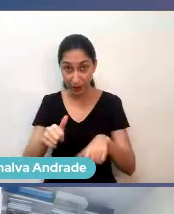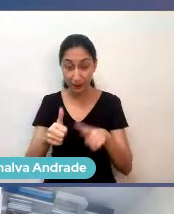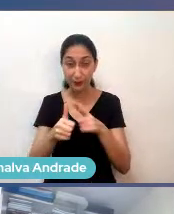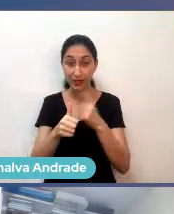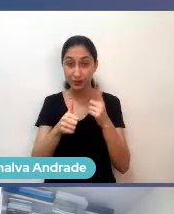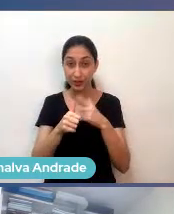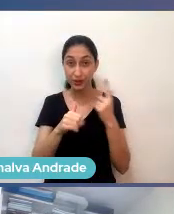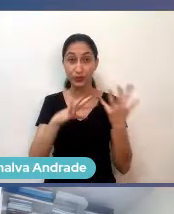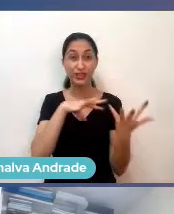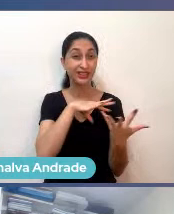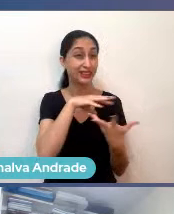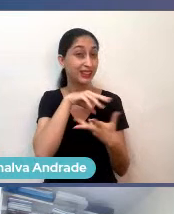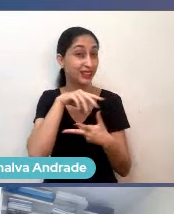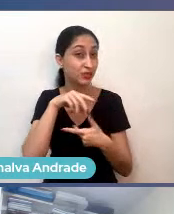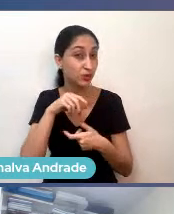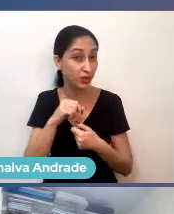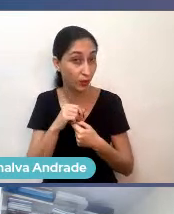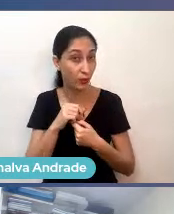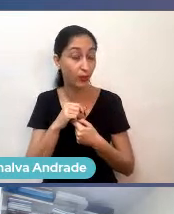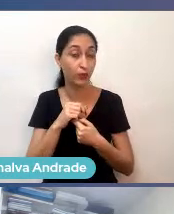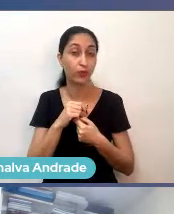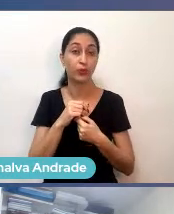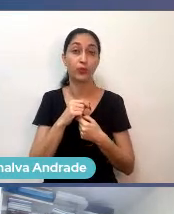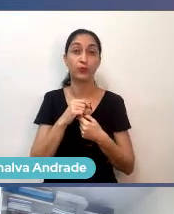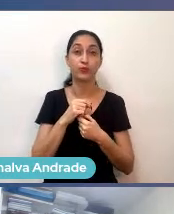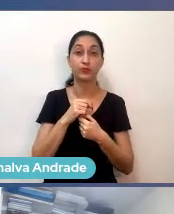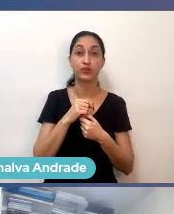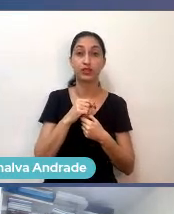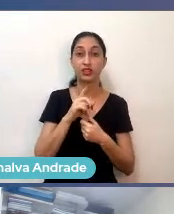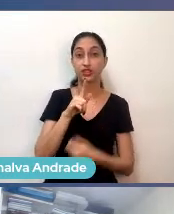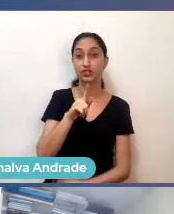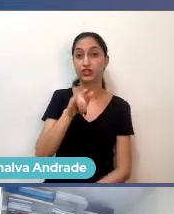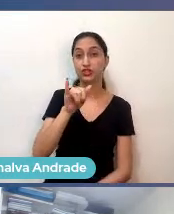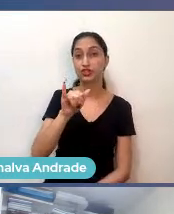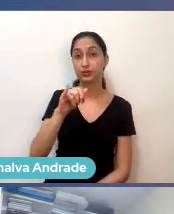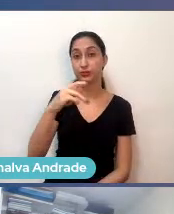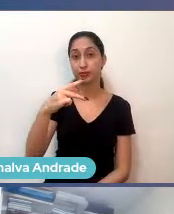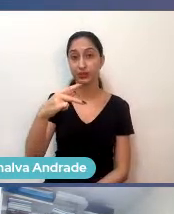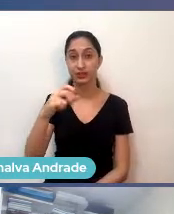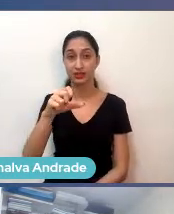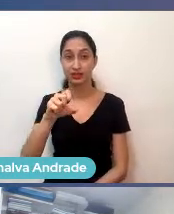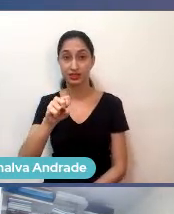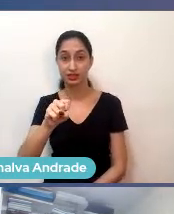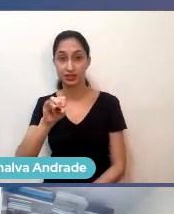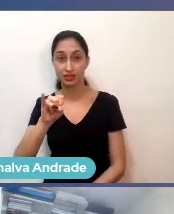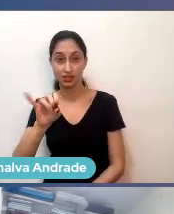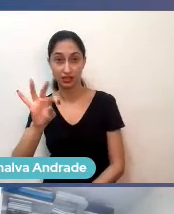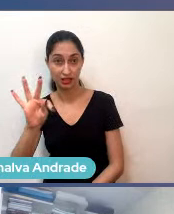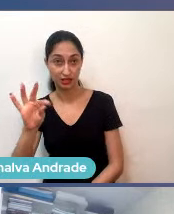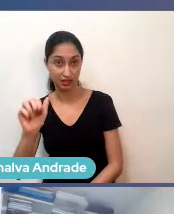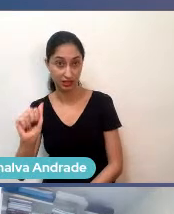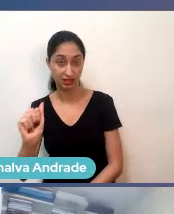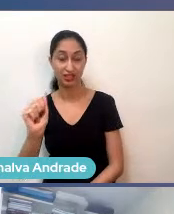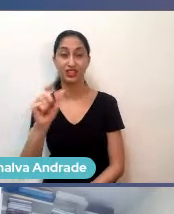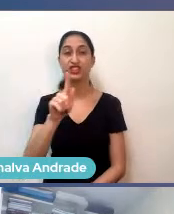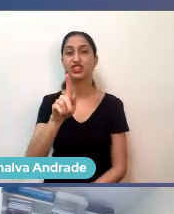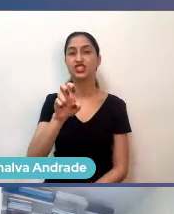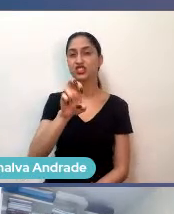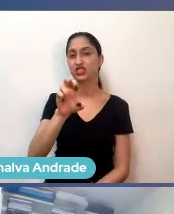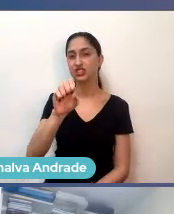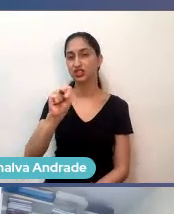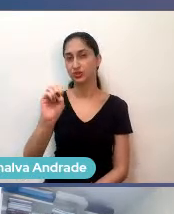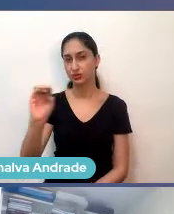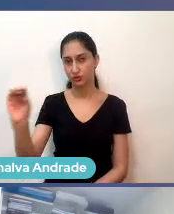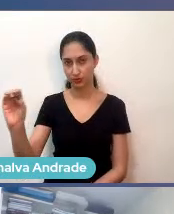internacionalmente, fonte de gipsita, que é a pedra que gera o gesso que nós utilizamos no